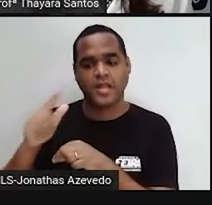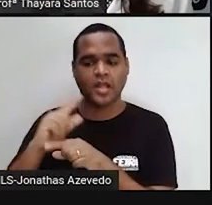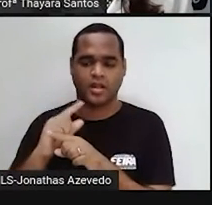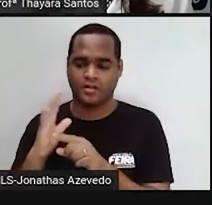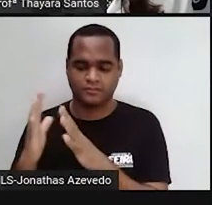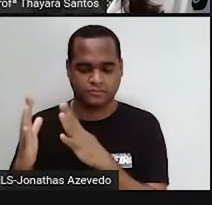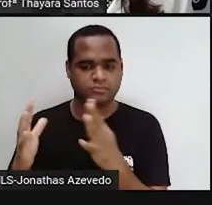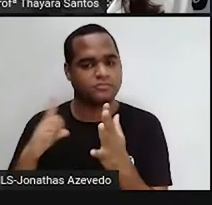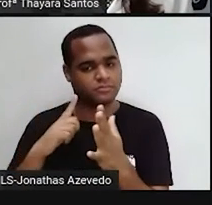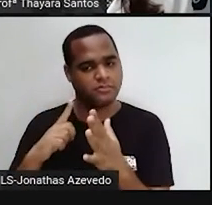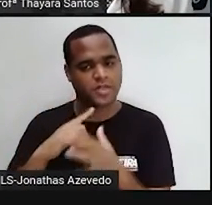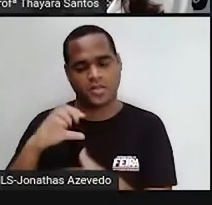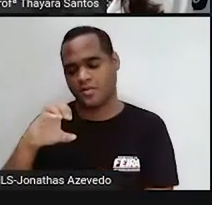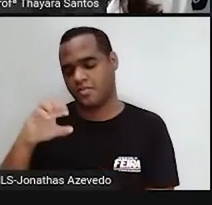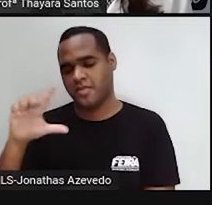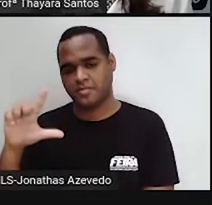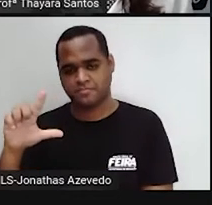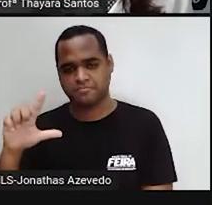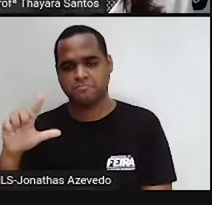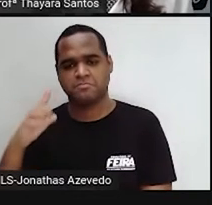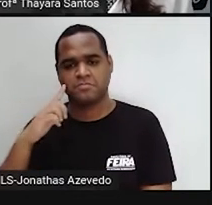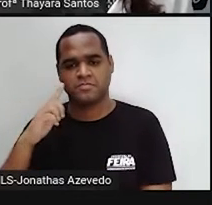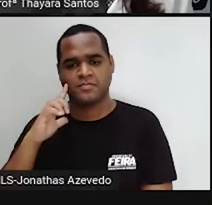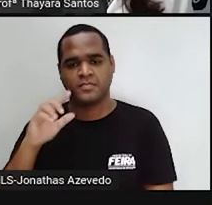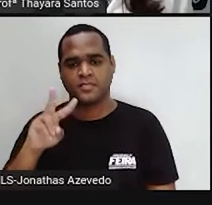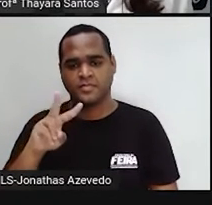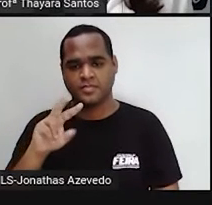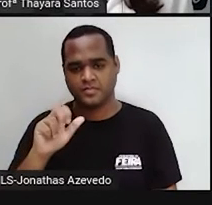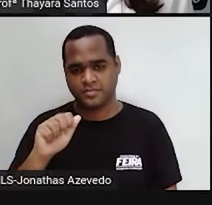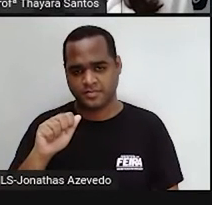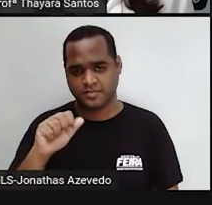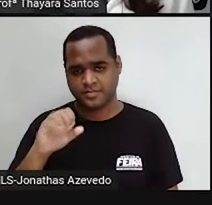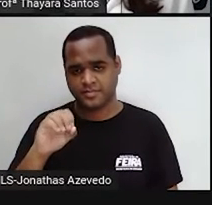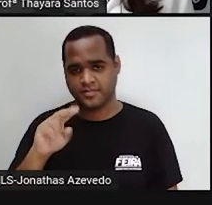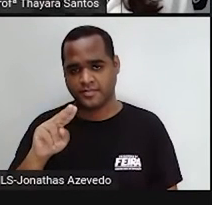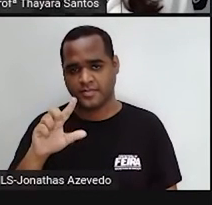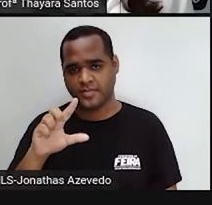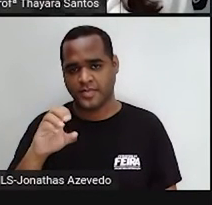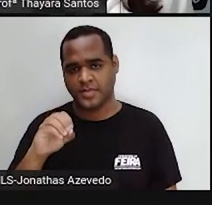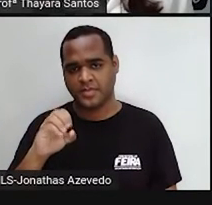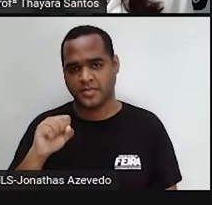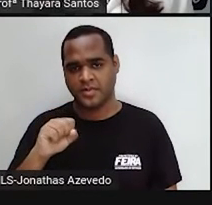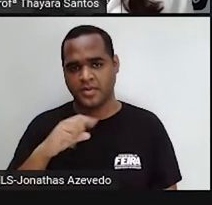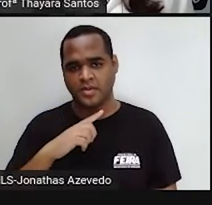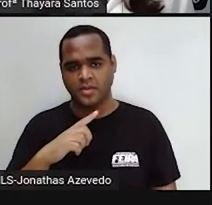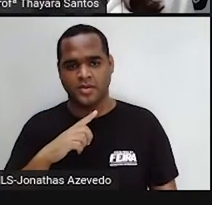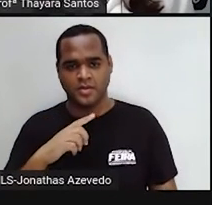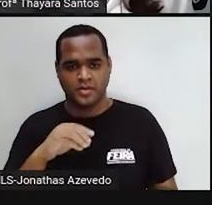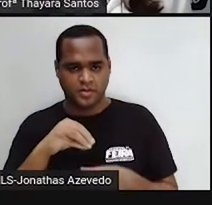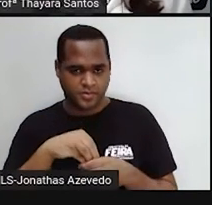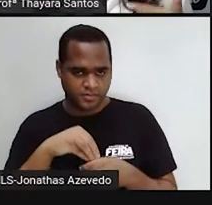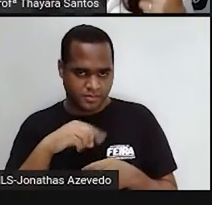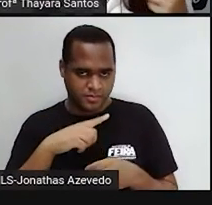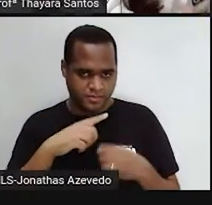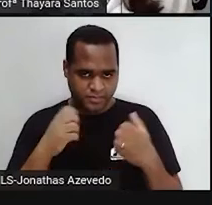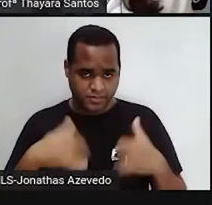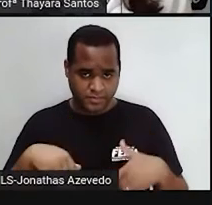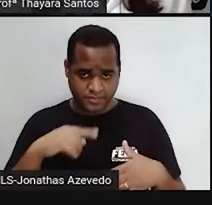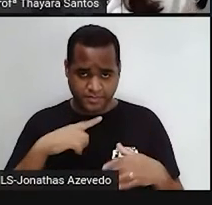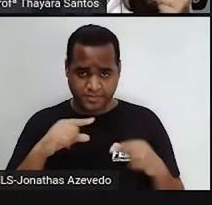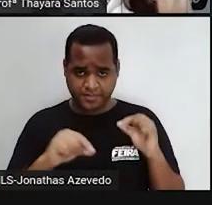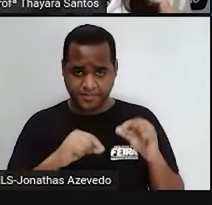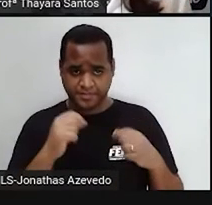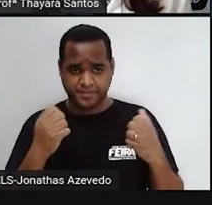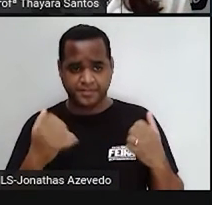tem uma outra estrutura que é o vaculo. Ele também só está presente nas células eucarióticas vegetais. E a célula eucariótica